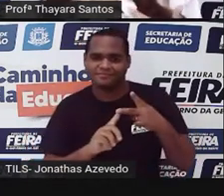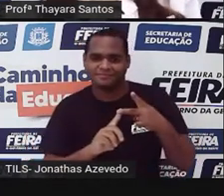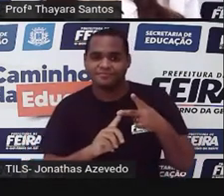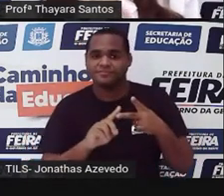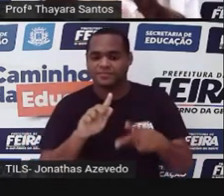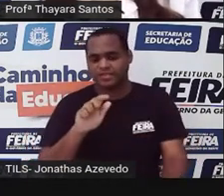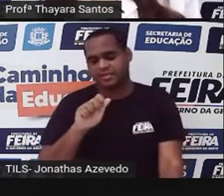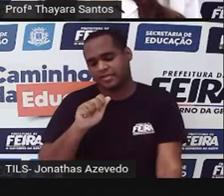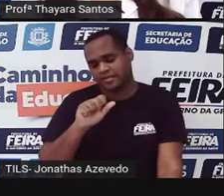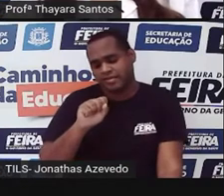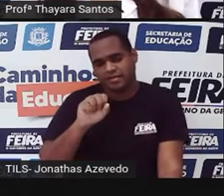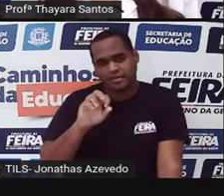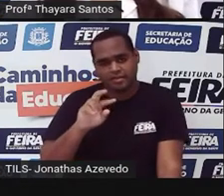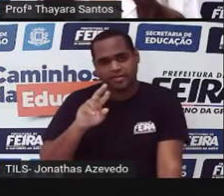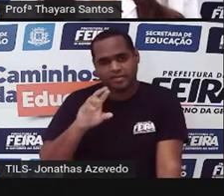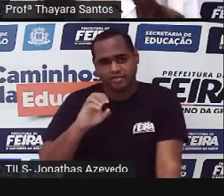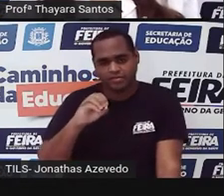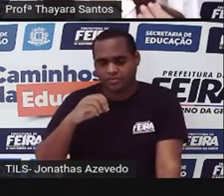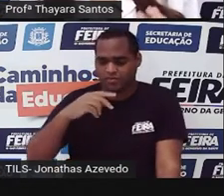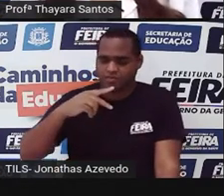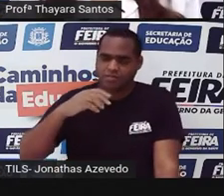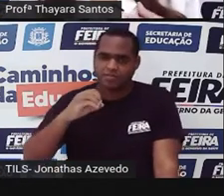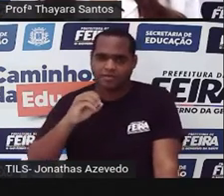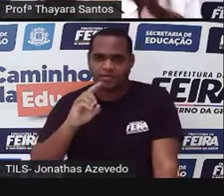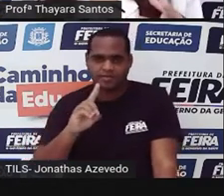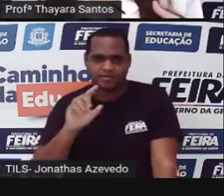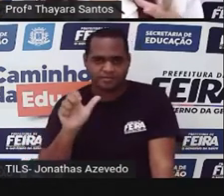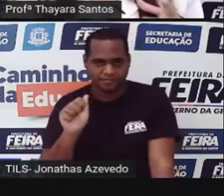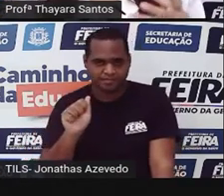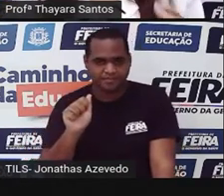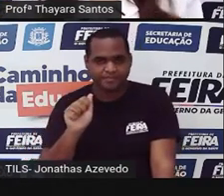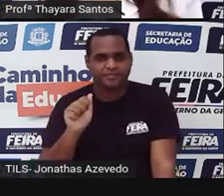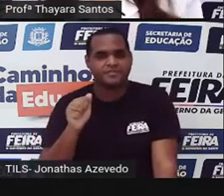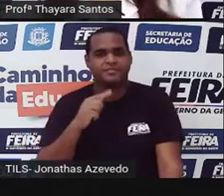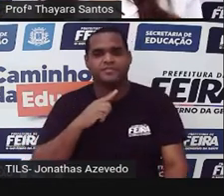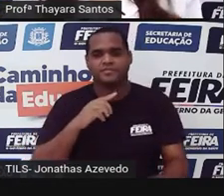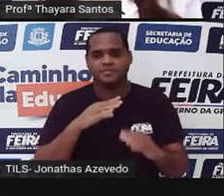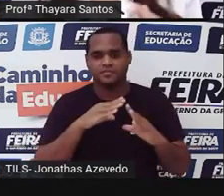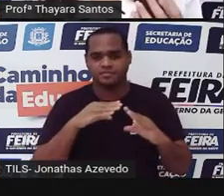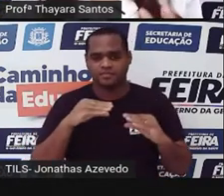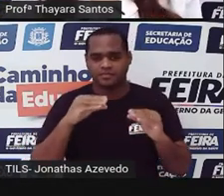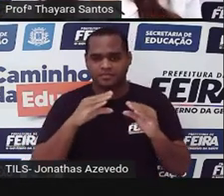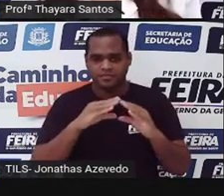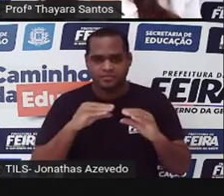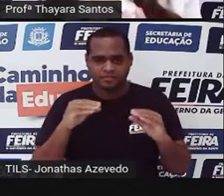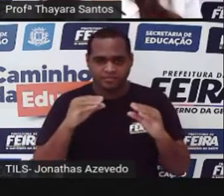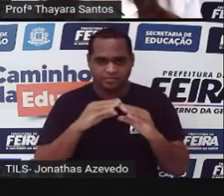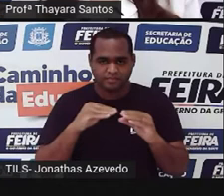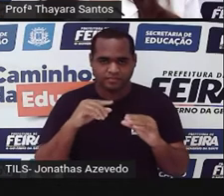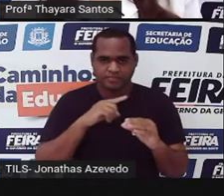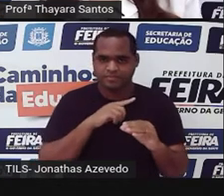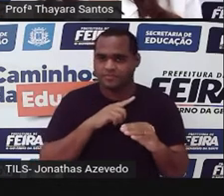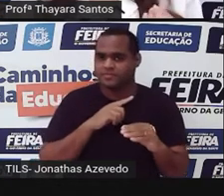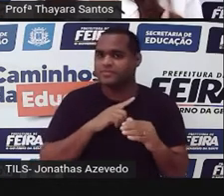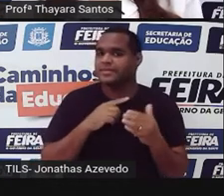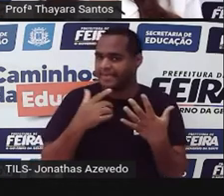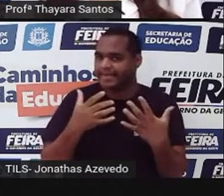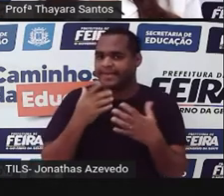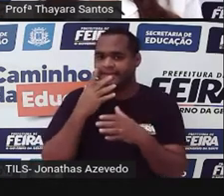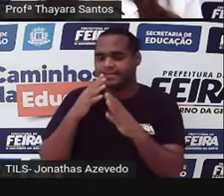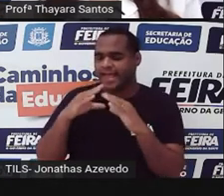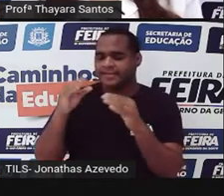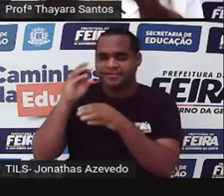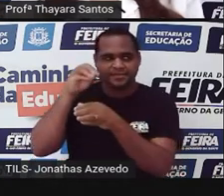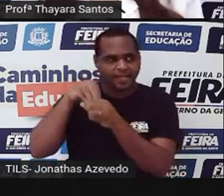vem de massa visceral. Então, os gastrópodes têm uma massa visceral bem desenvolvida, esses órgãos internos deles bem